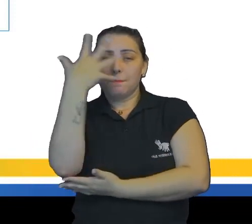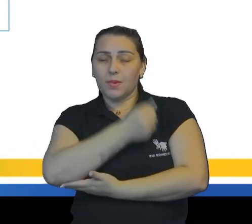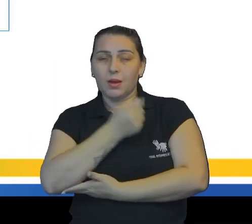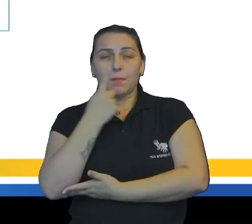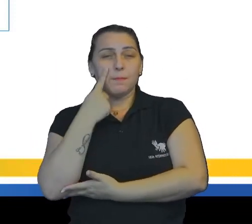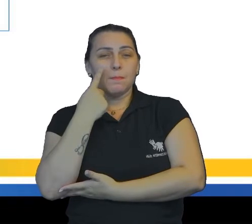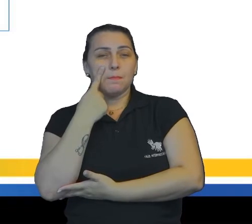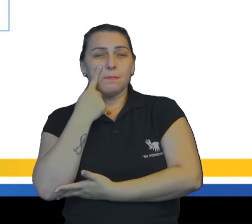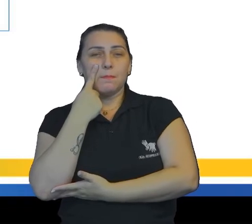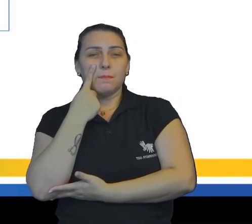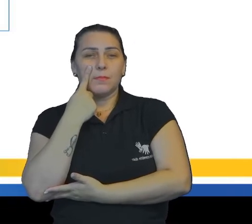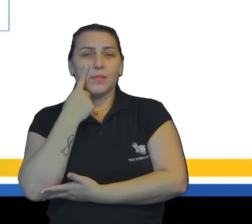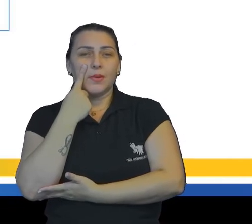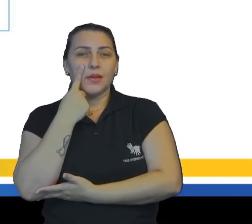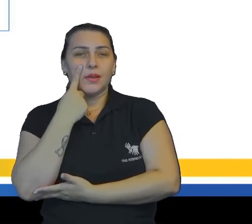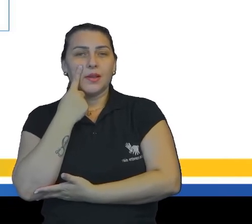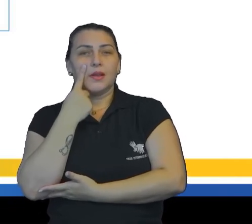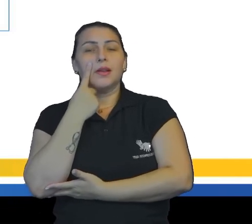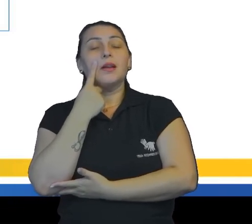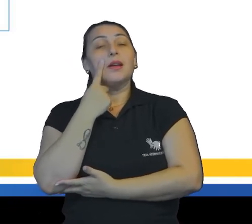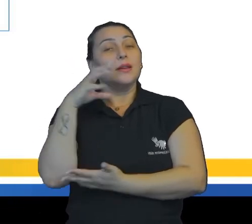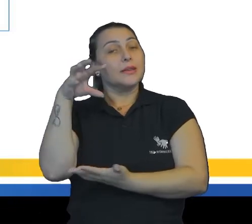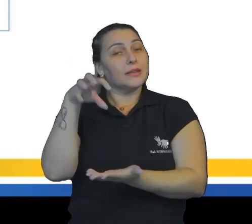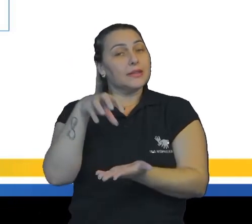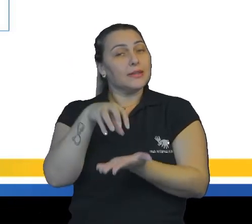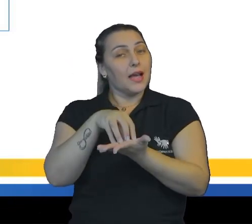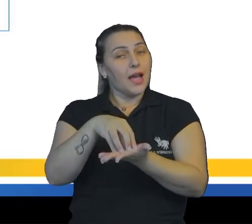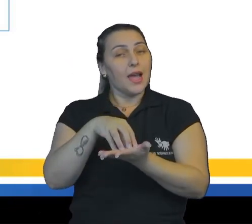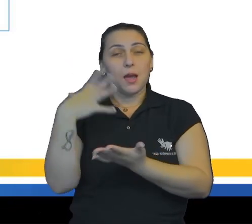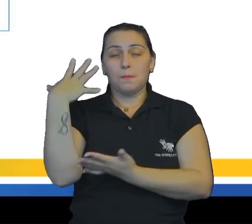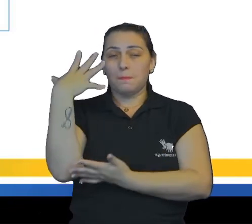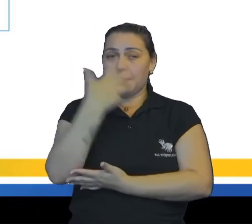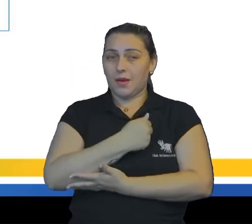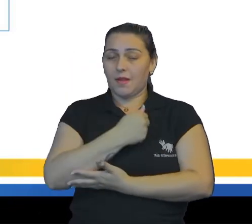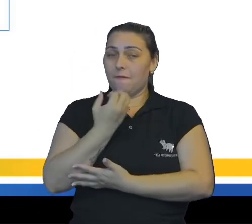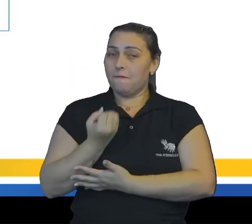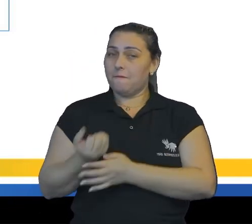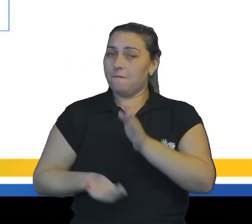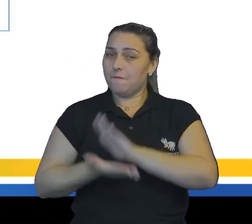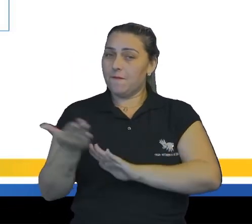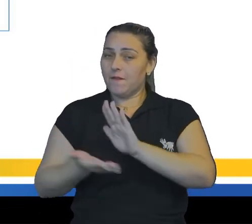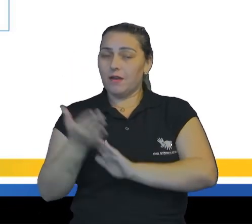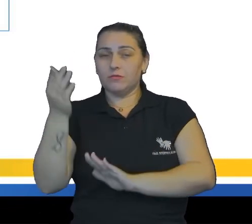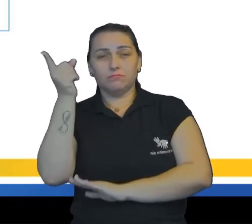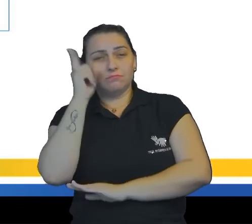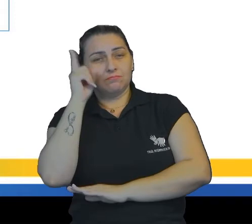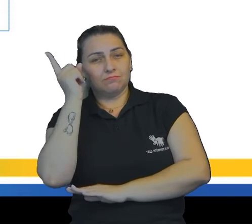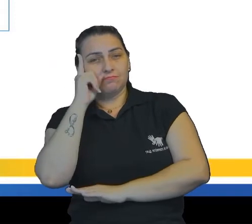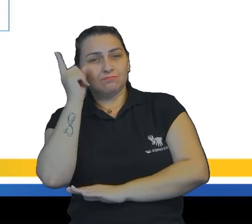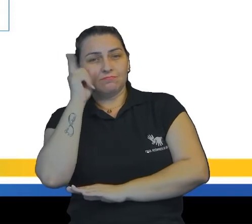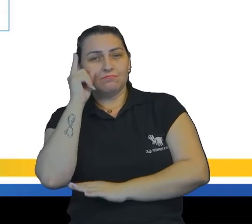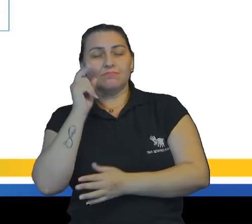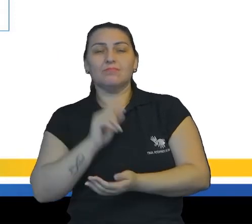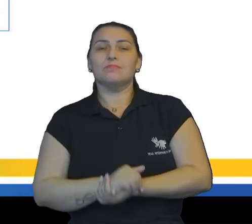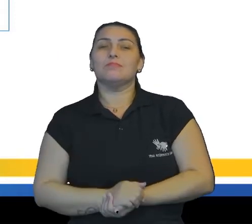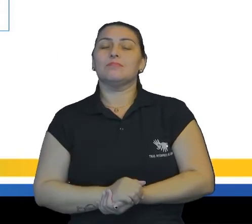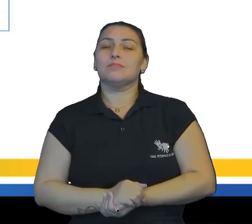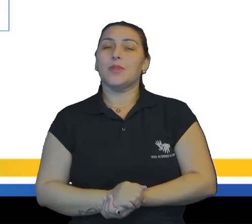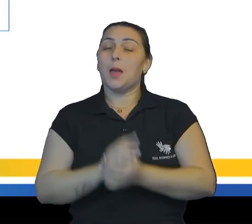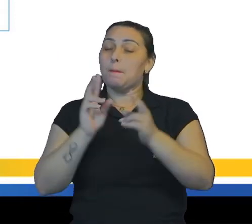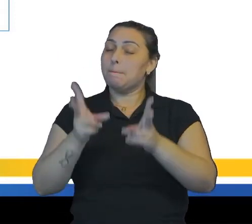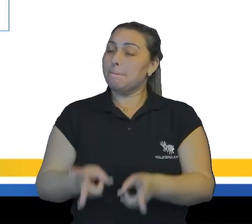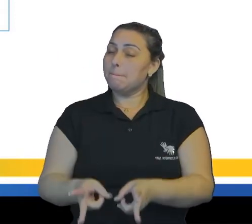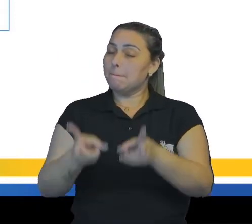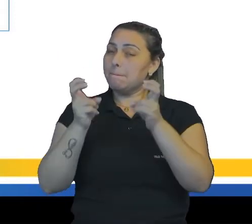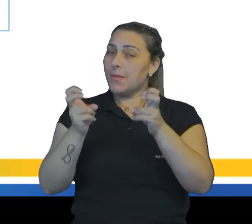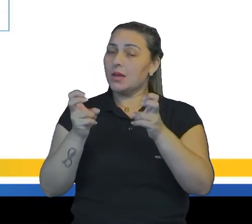parte em negrito, que diz assim, A essa ilha encantada que era a viagem diária. Desta forma, o leitor percebe